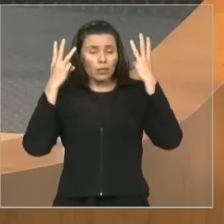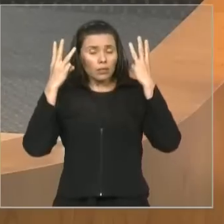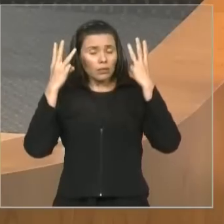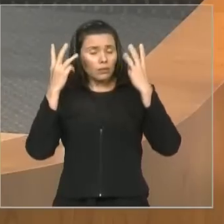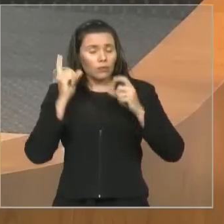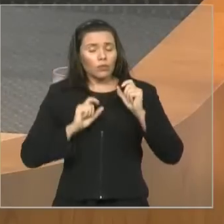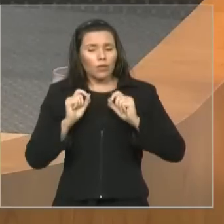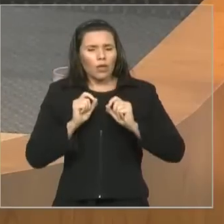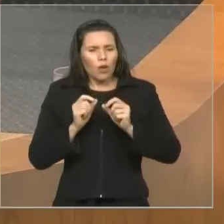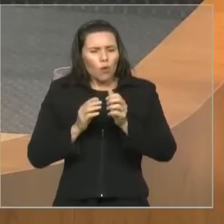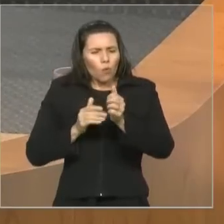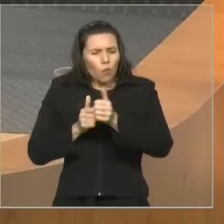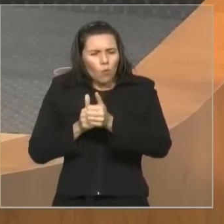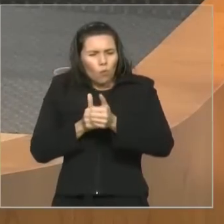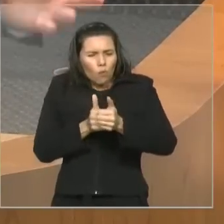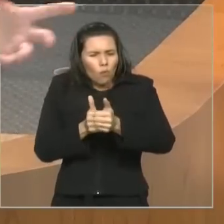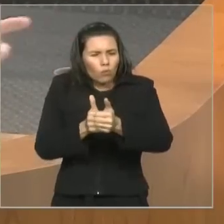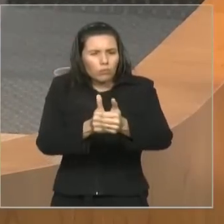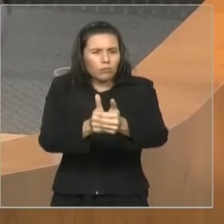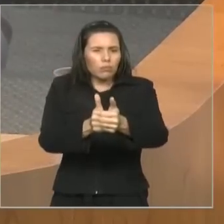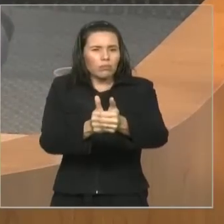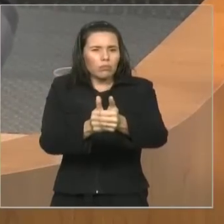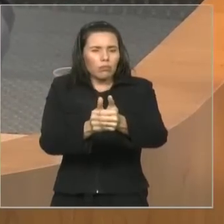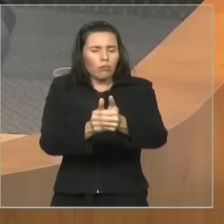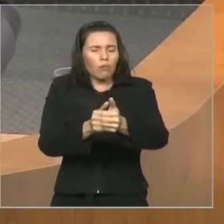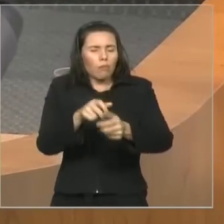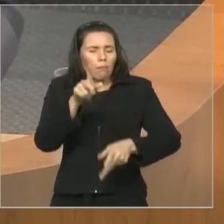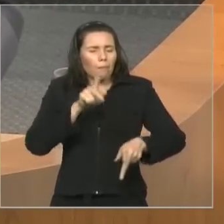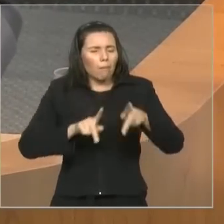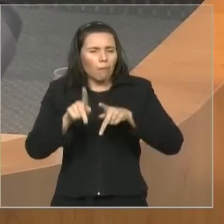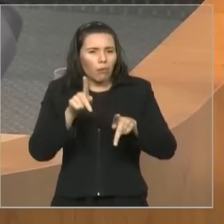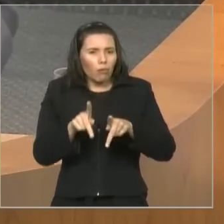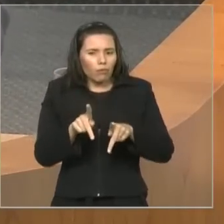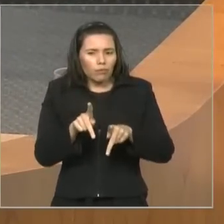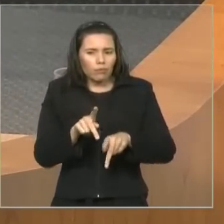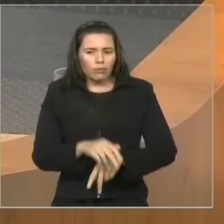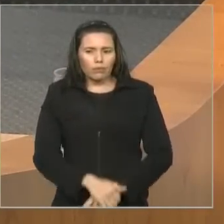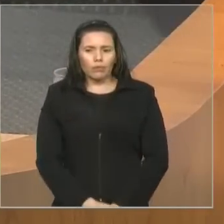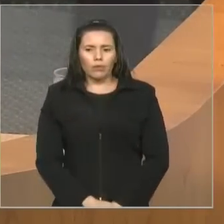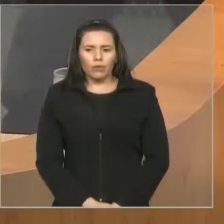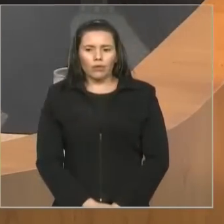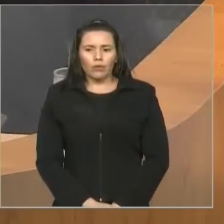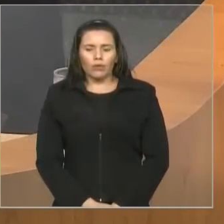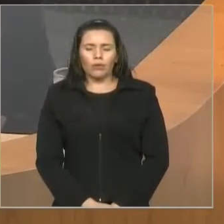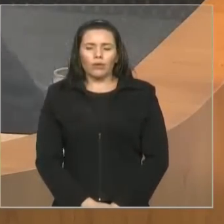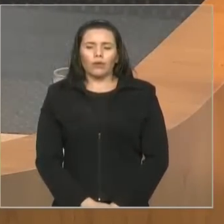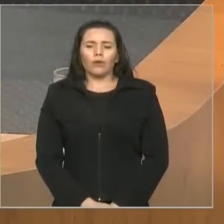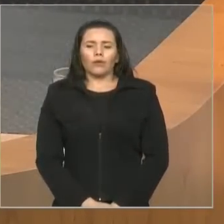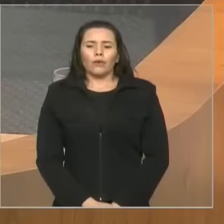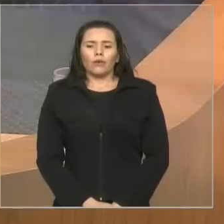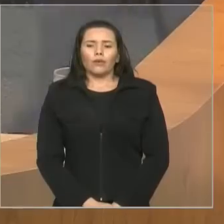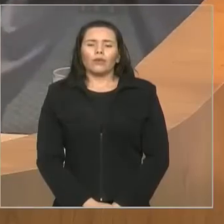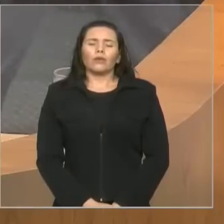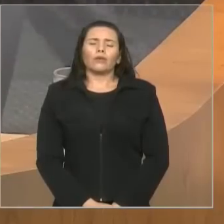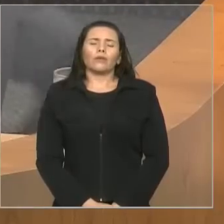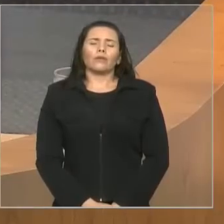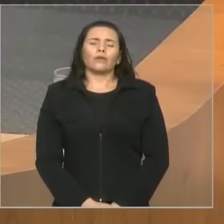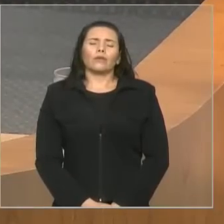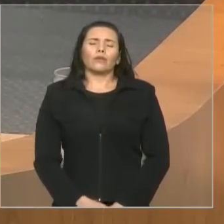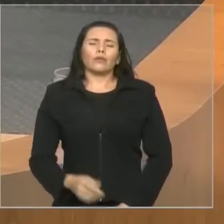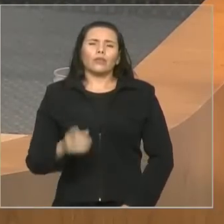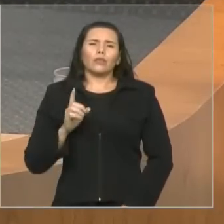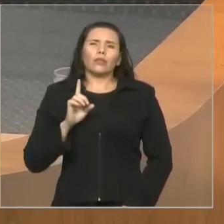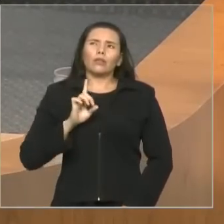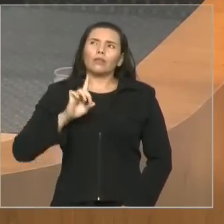de conduzir aquele povo, e o povo rebelde de toda a ordem, subiu e deu, segundo ele, deu a ele os dez mandamentos. Era